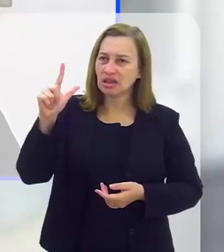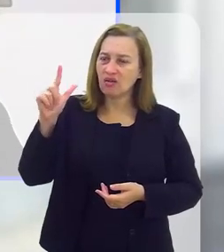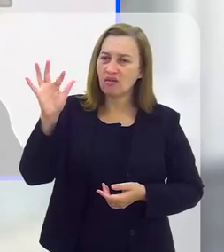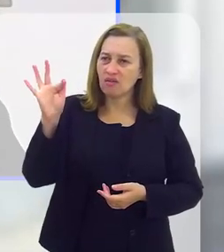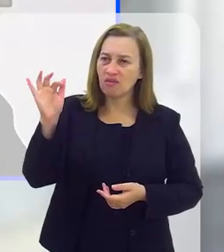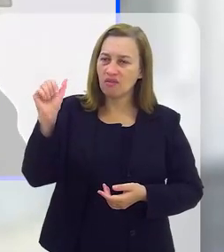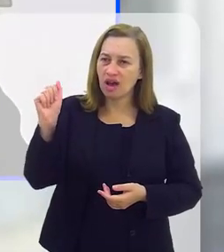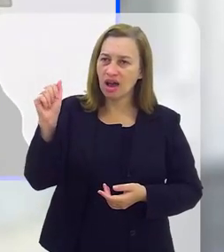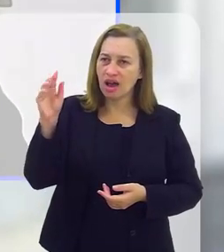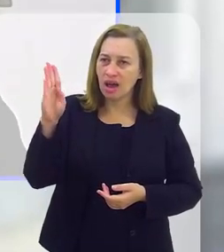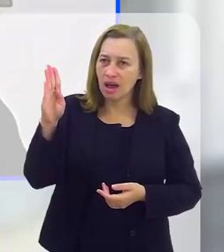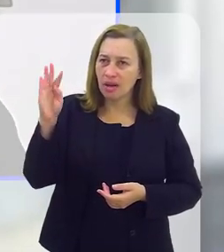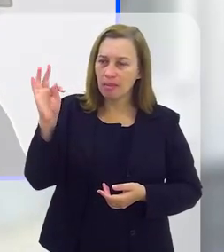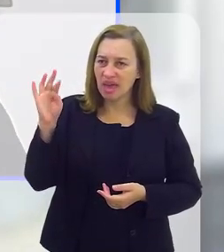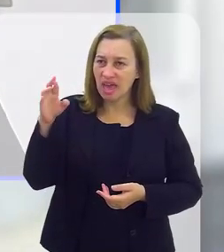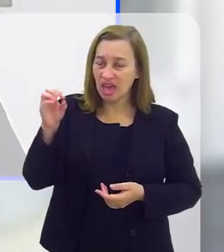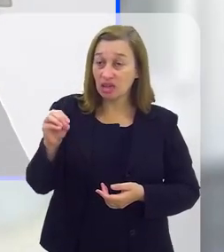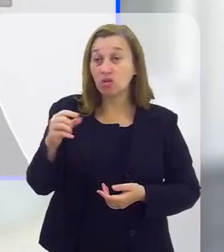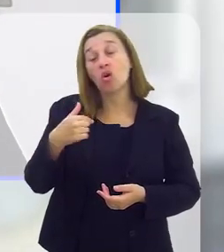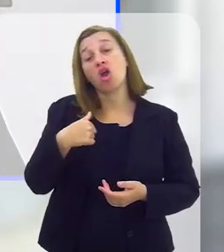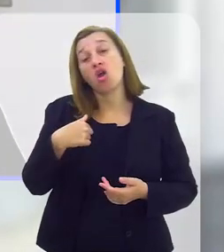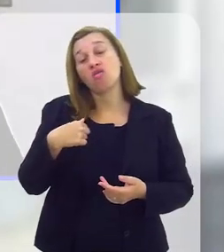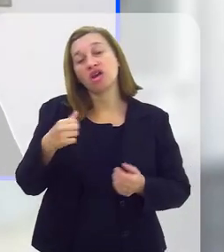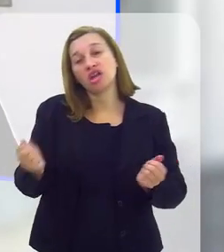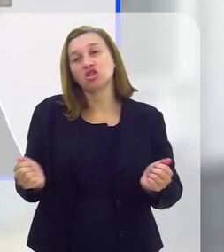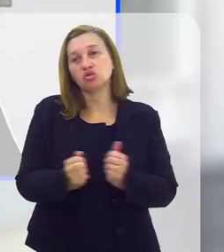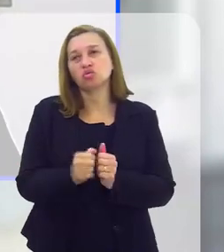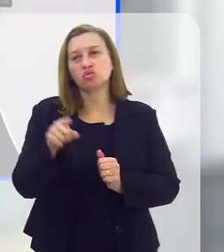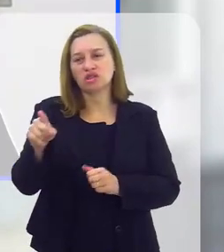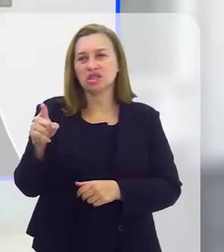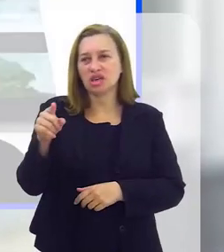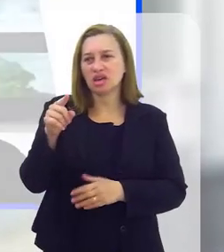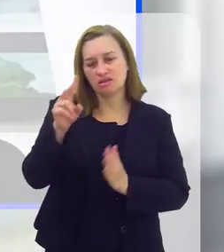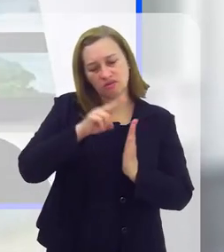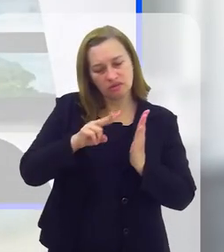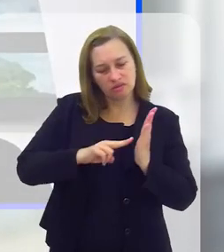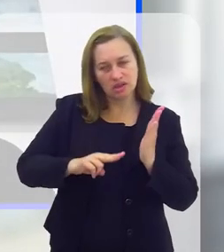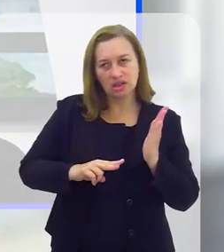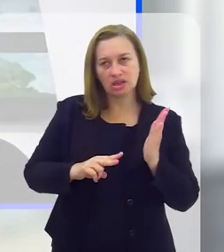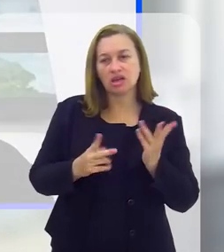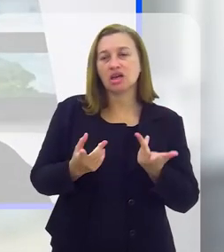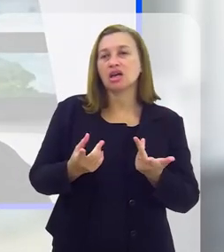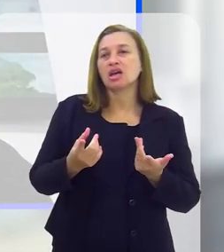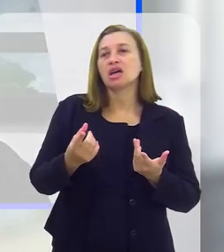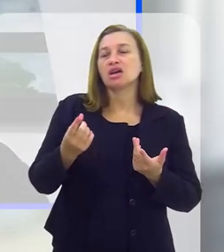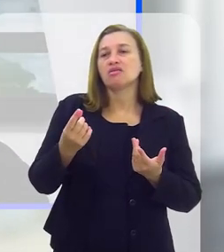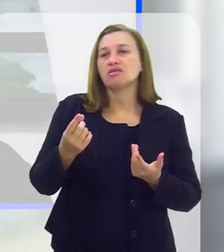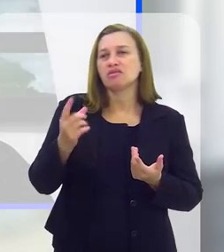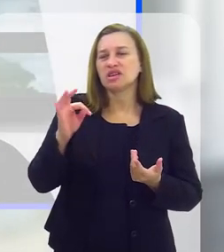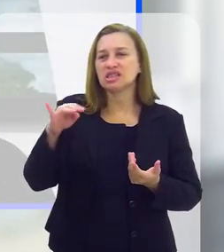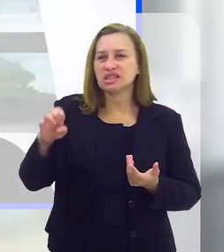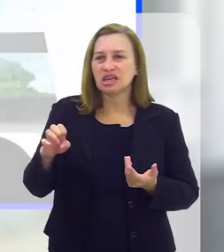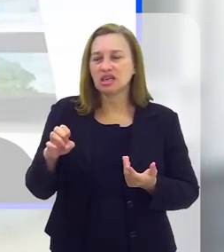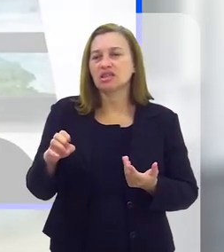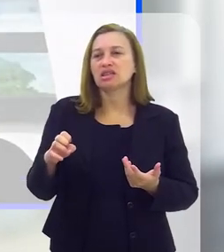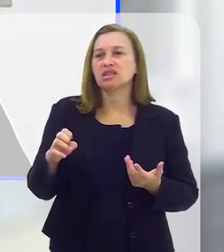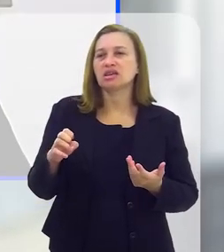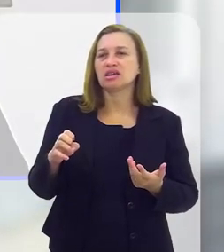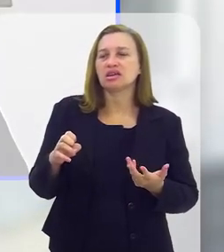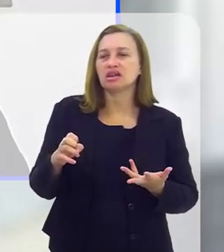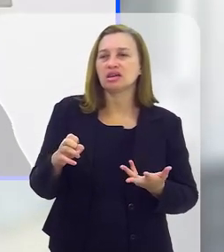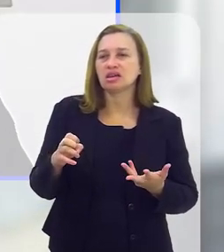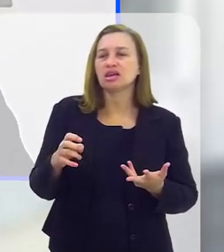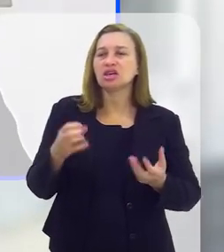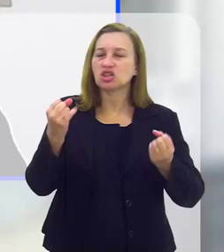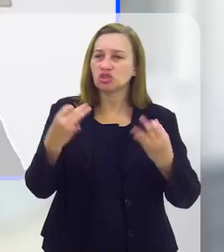Eu ficaria muito tempo aqui com você, Vicente, explicando isso. Mas, voltando à